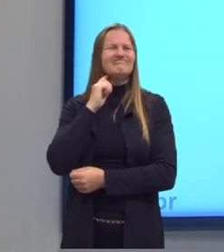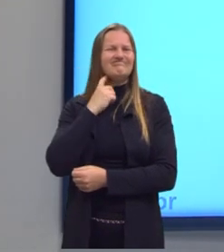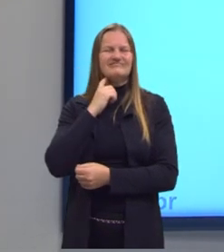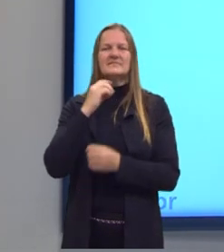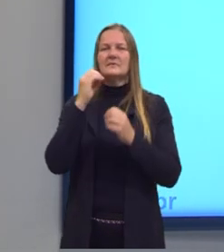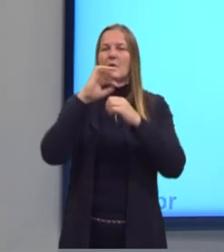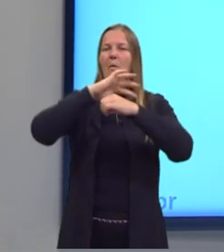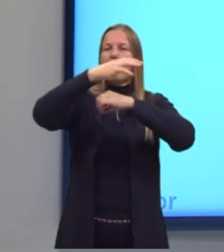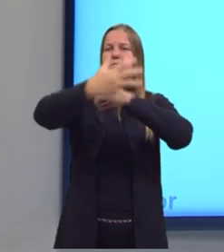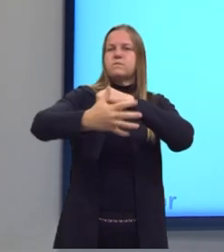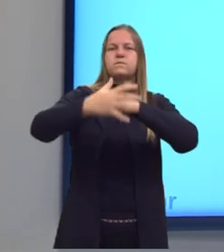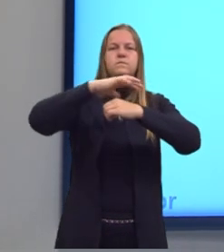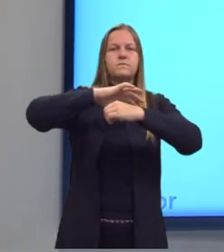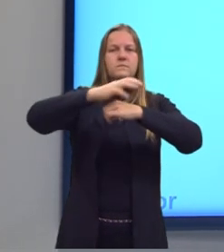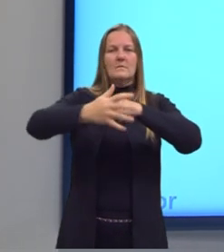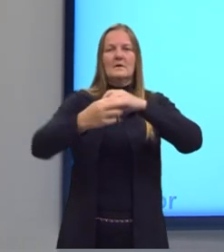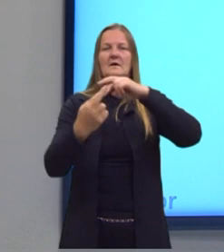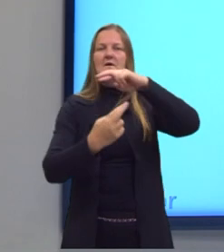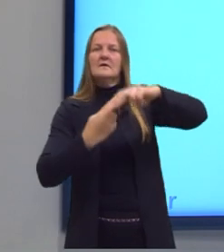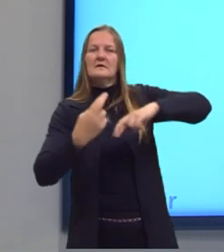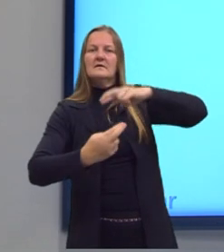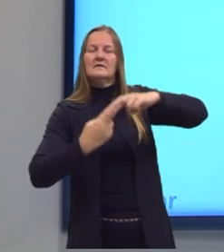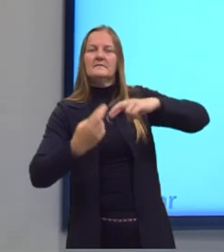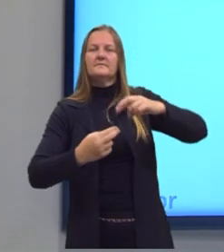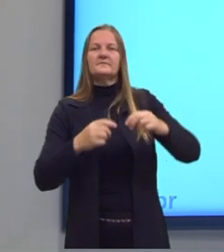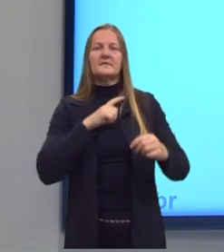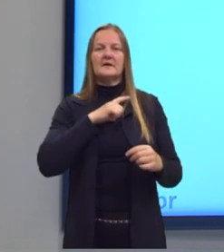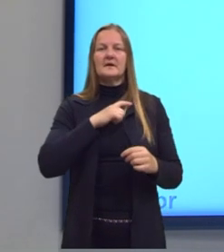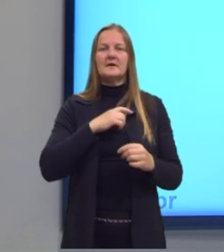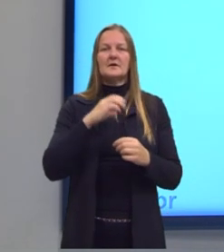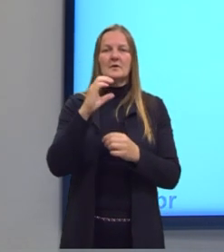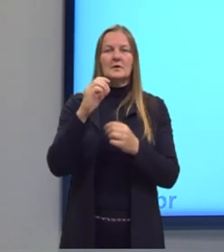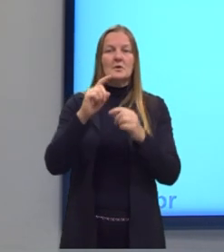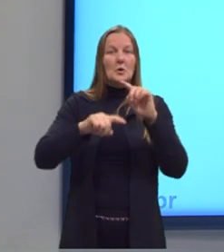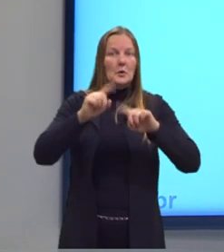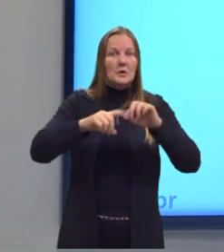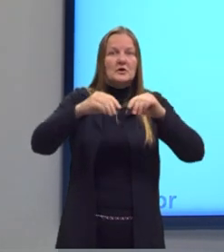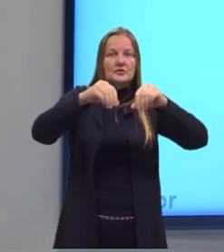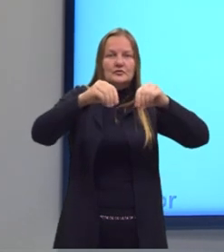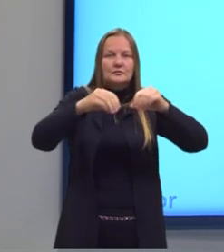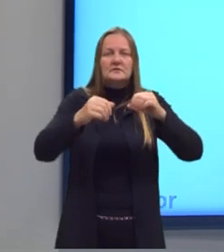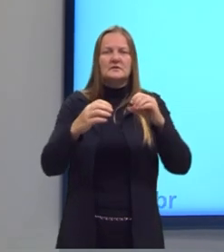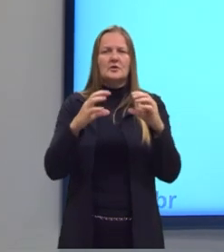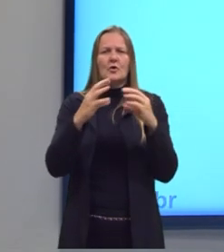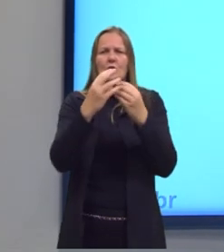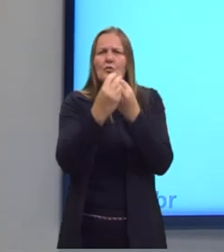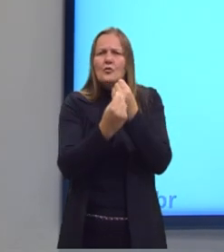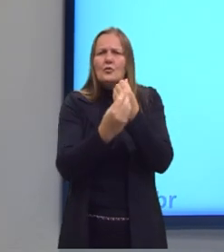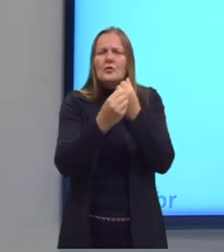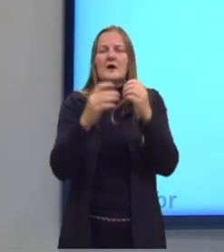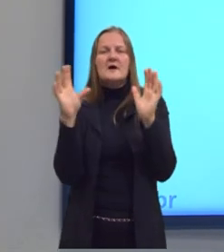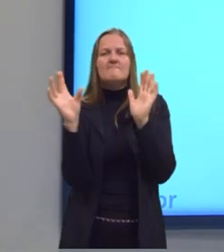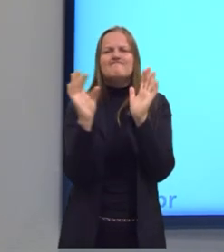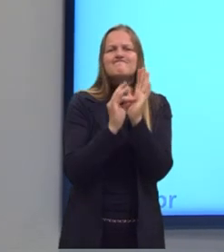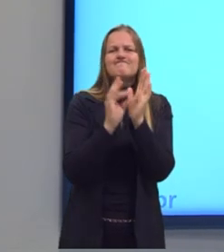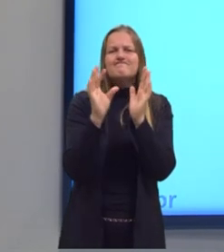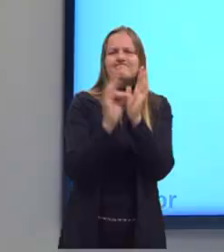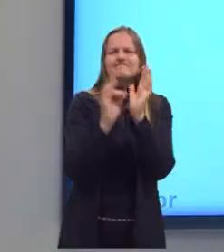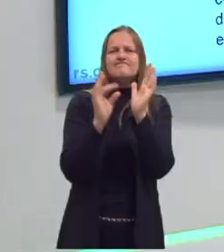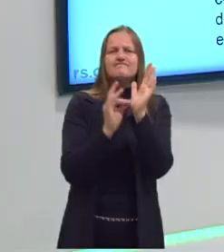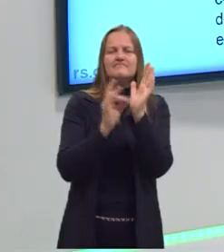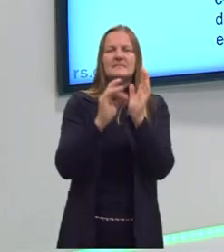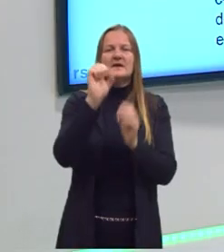envolvidas no processo são a ativação do calcário por meio da calcinação e a fixação de